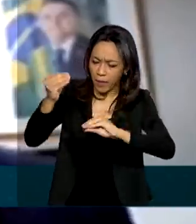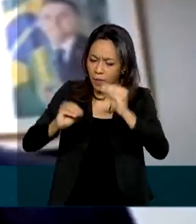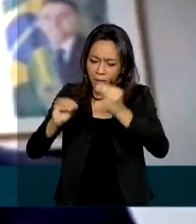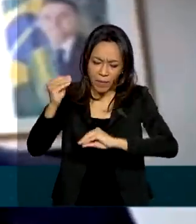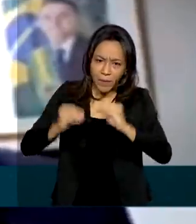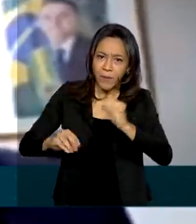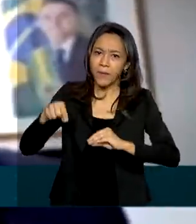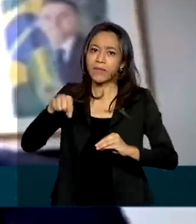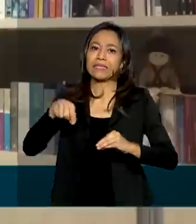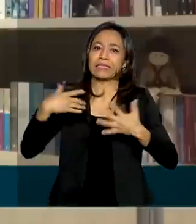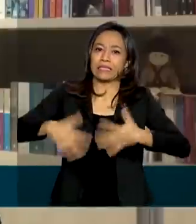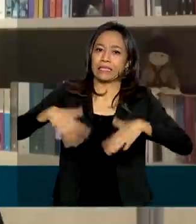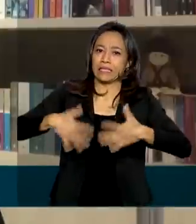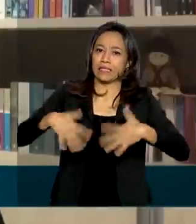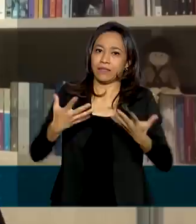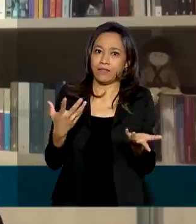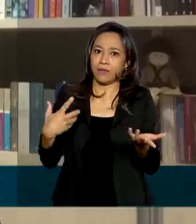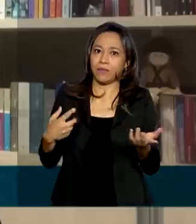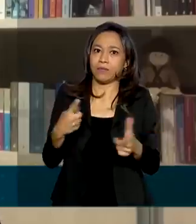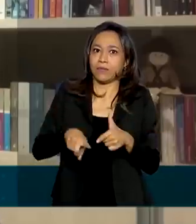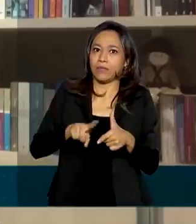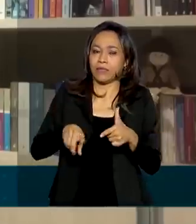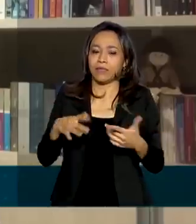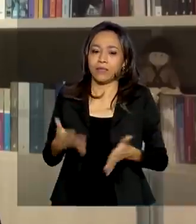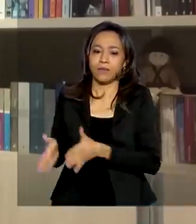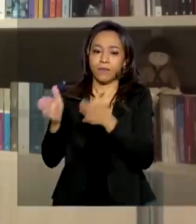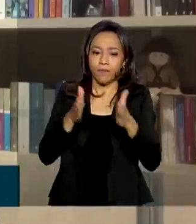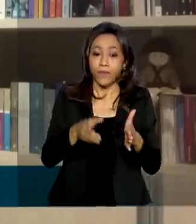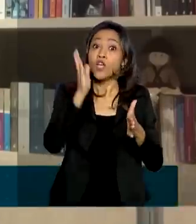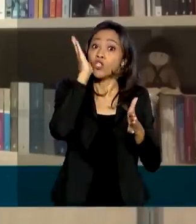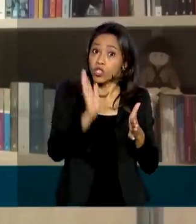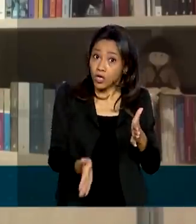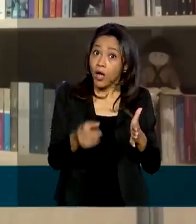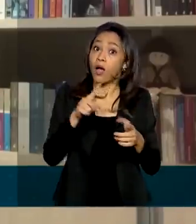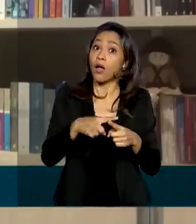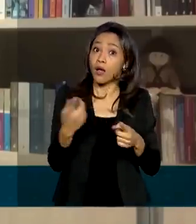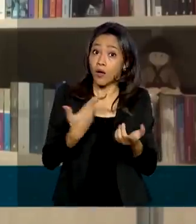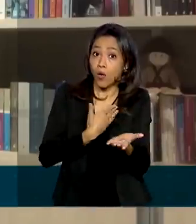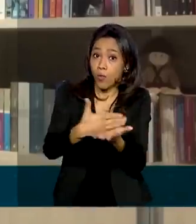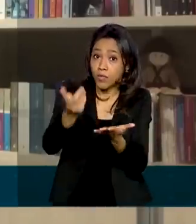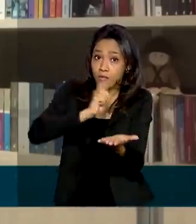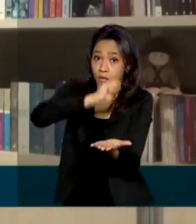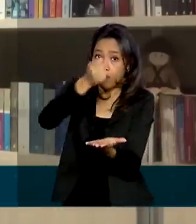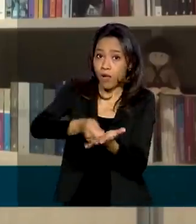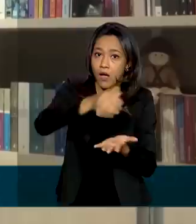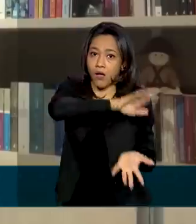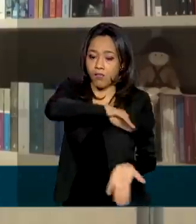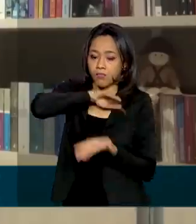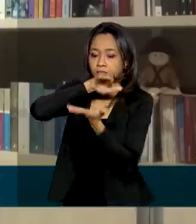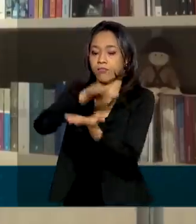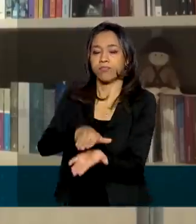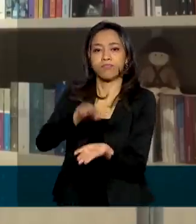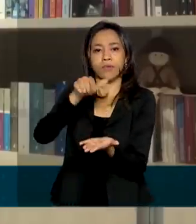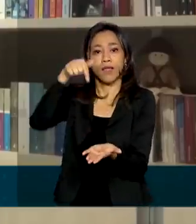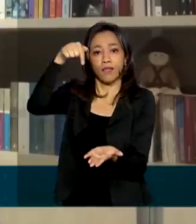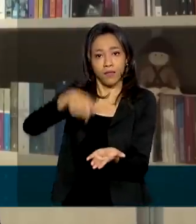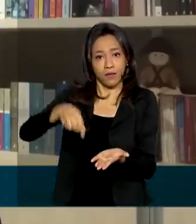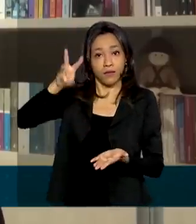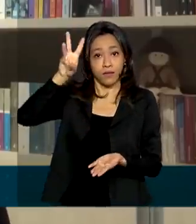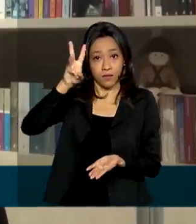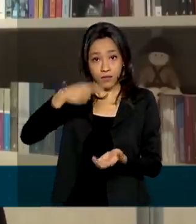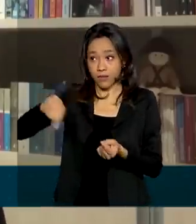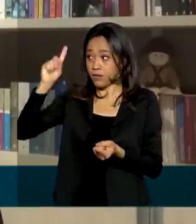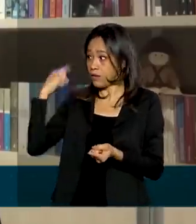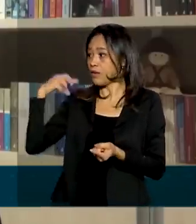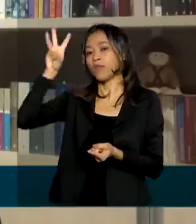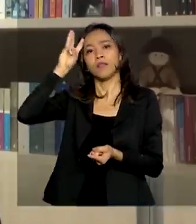geraram a retenção. Lembrando que as restituições já começaram a ser pagas pela Receita Federal. Nesta terça-feira, foi